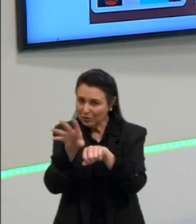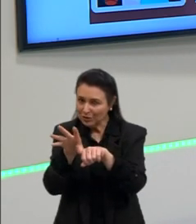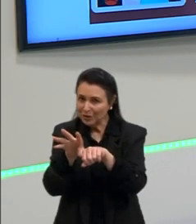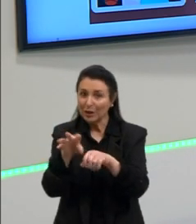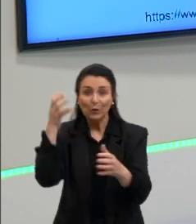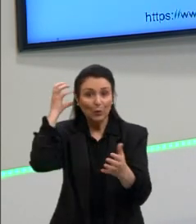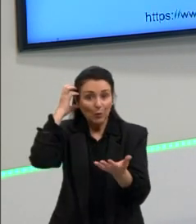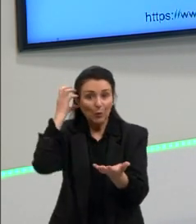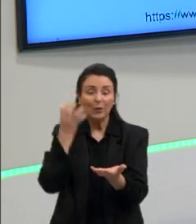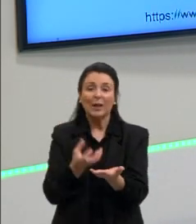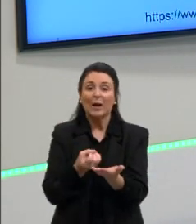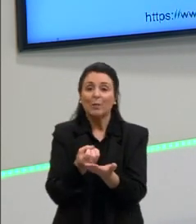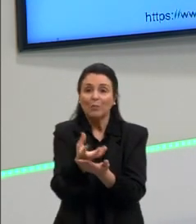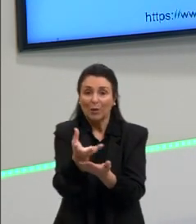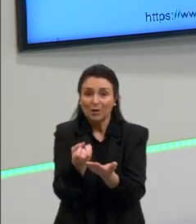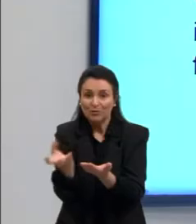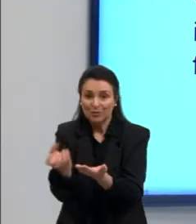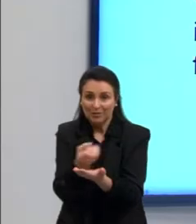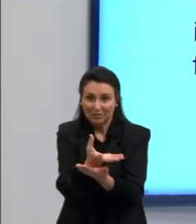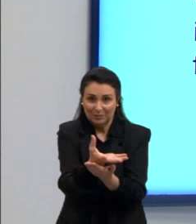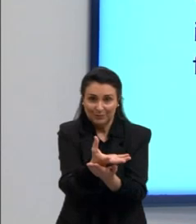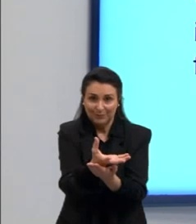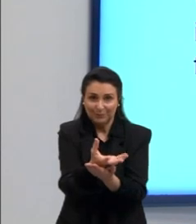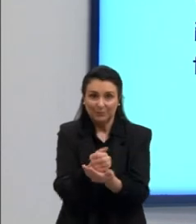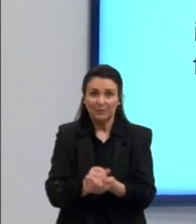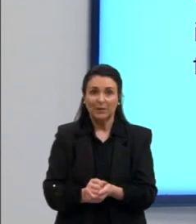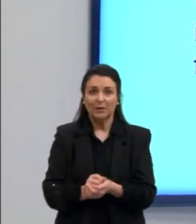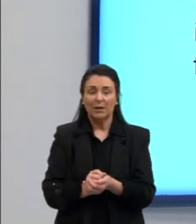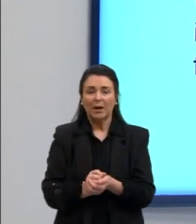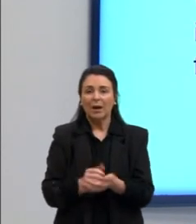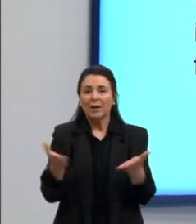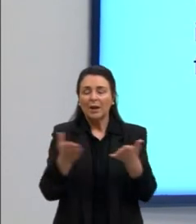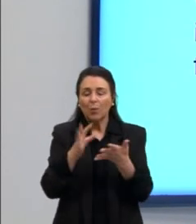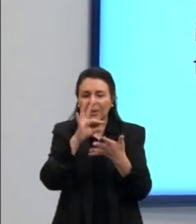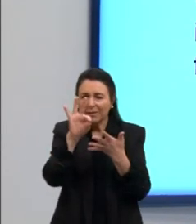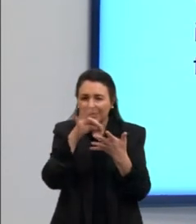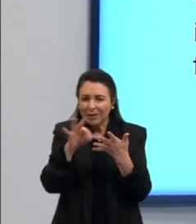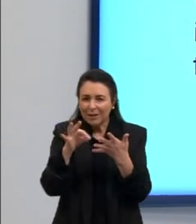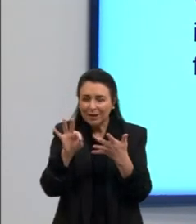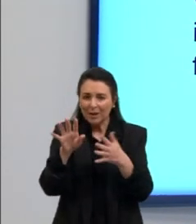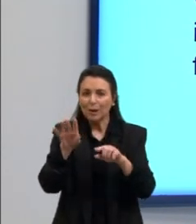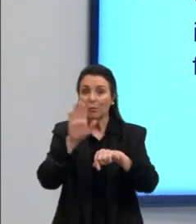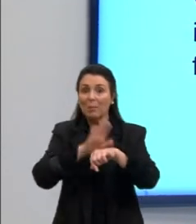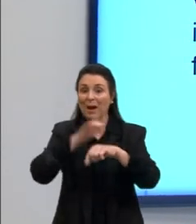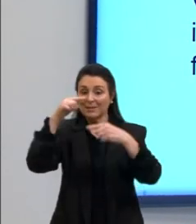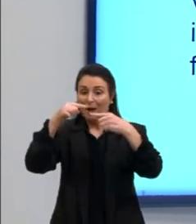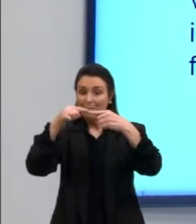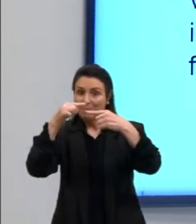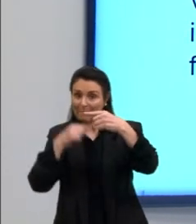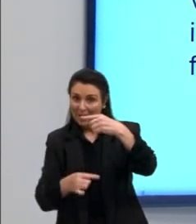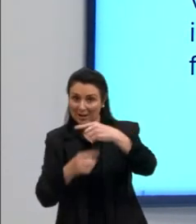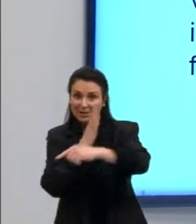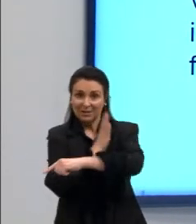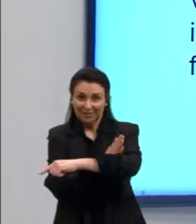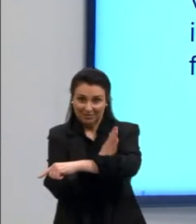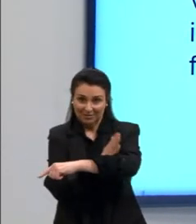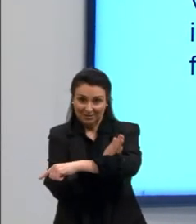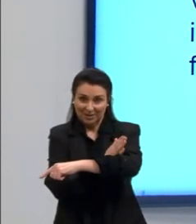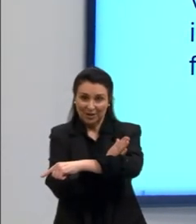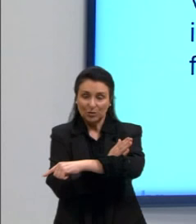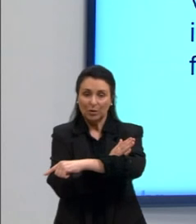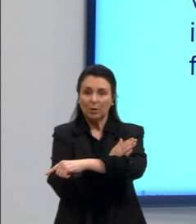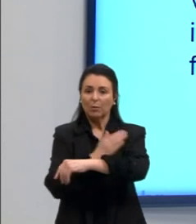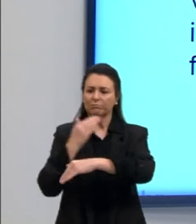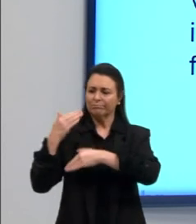que é muito interessante. E aqui, então, detalhando um pouco esse período da Baixa Idade Média, um período que retoma o